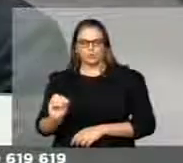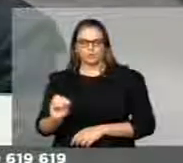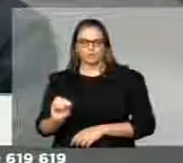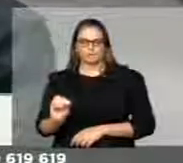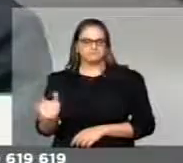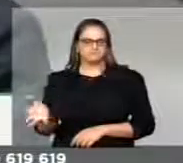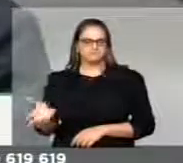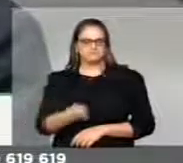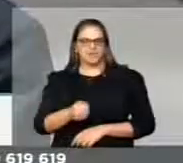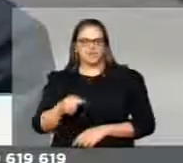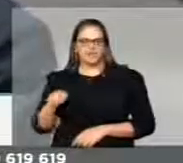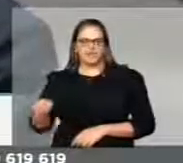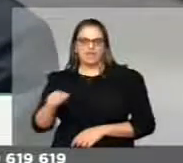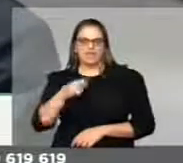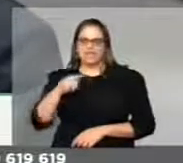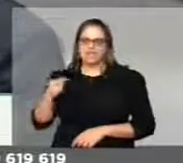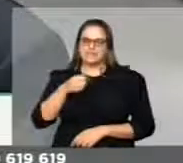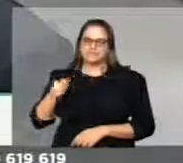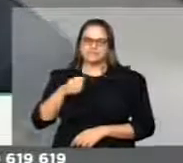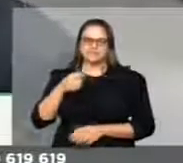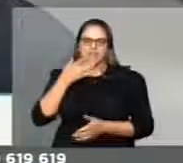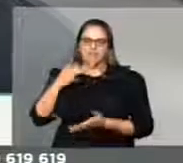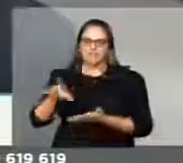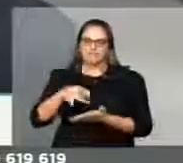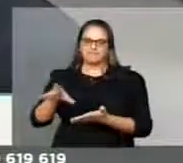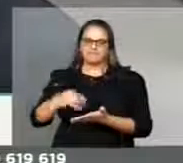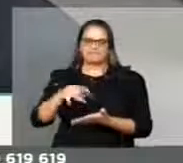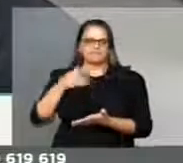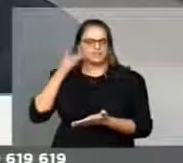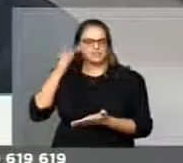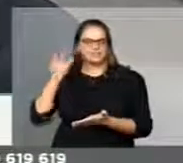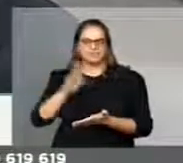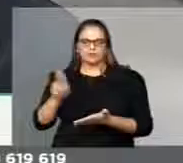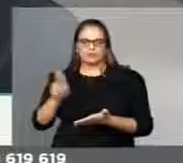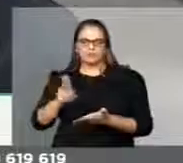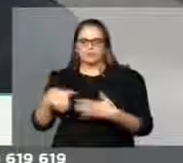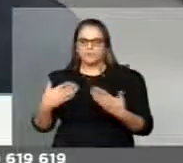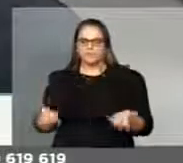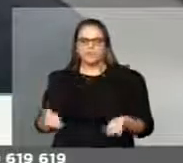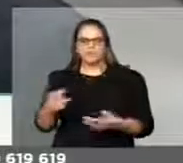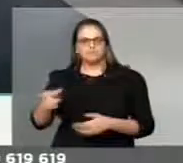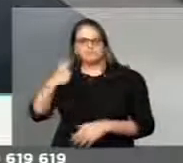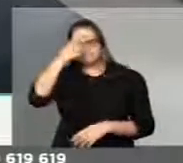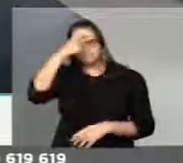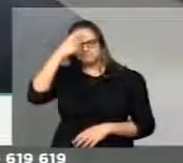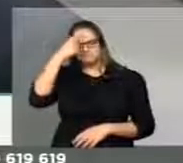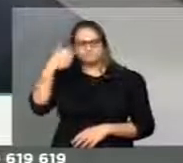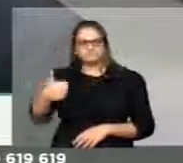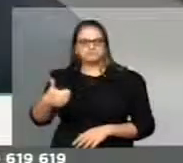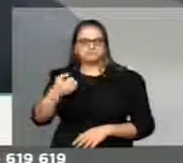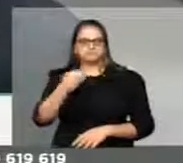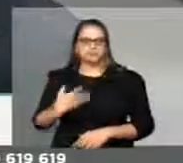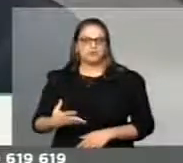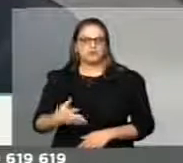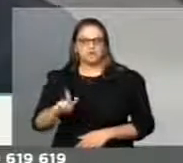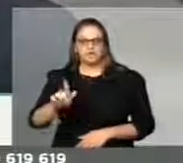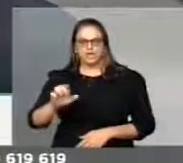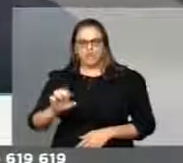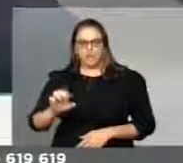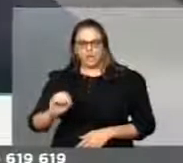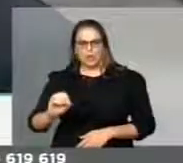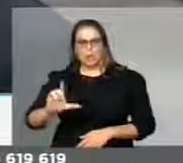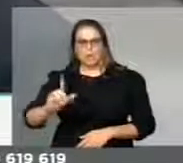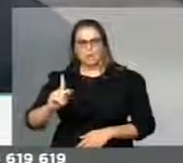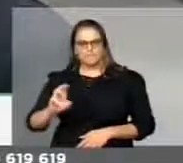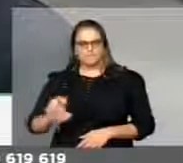que ele deu, não vi qual é a revista que recebi pelo WhatsApp, extremamente consciente. Golpe foi o que